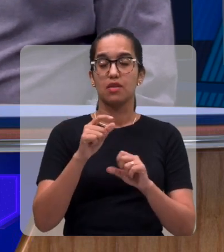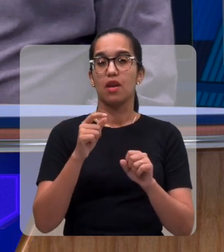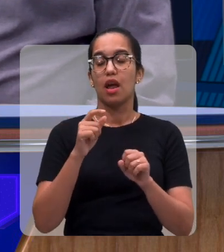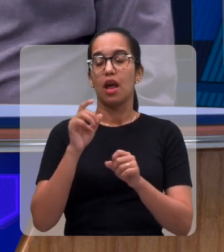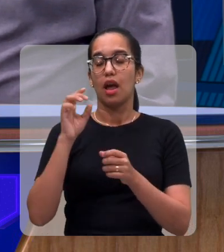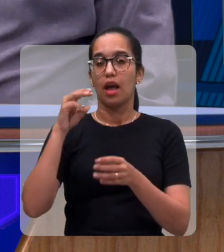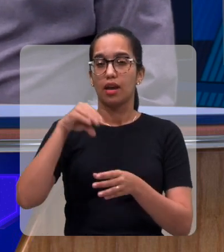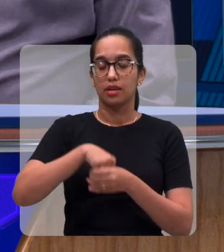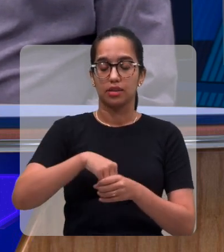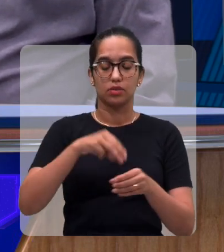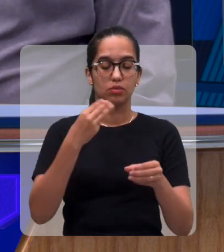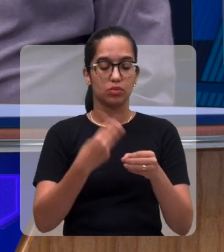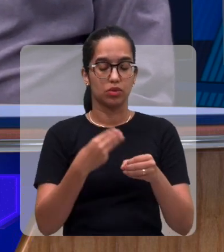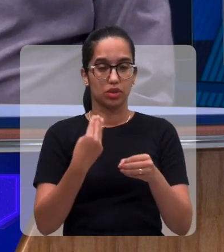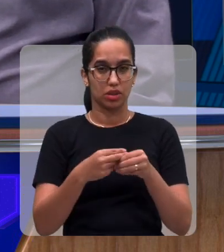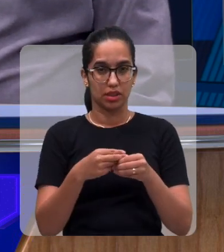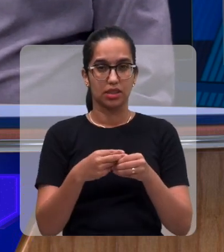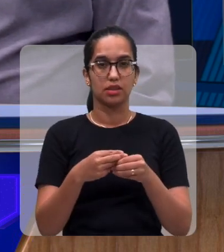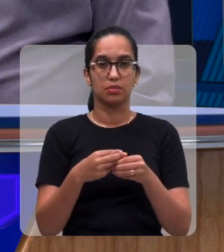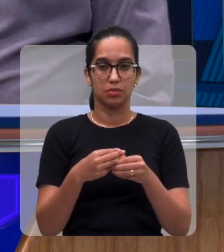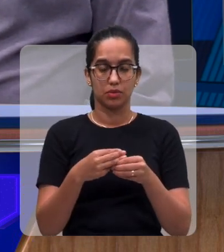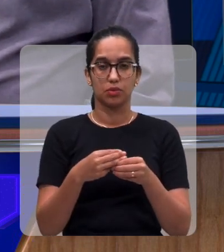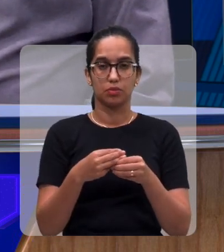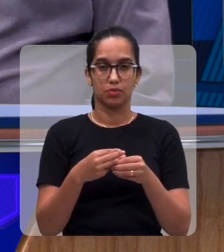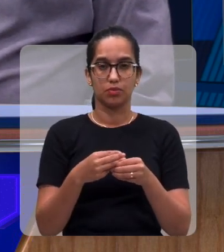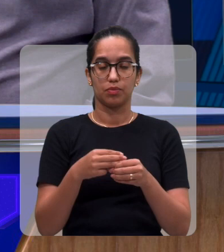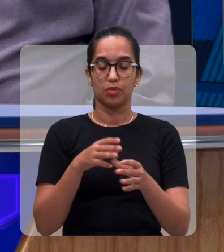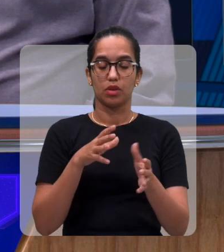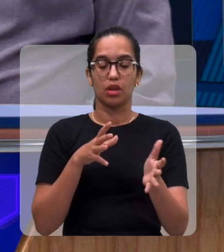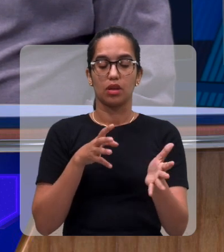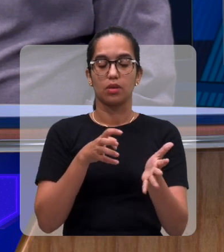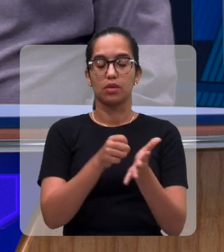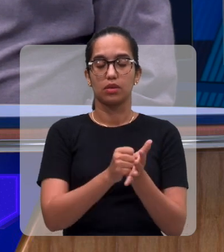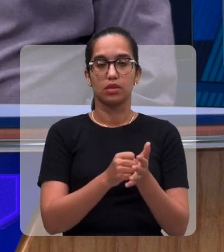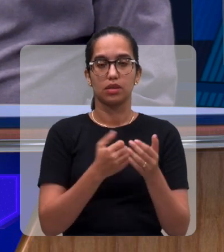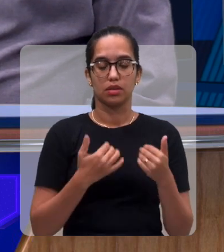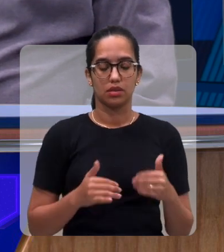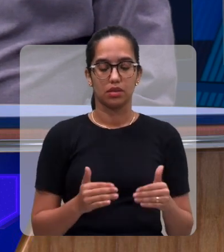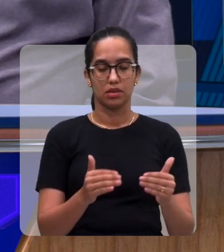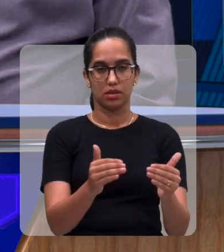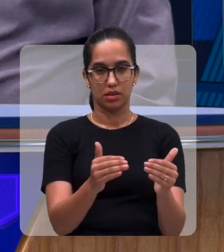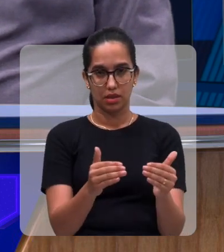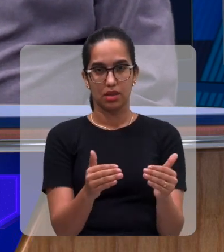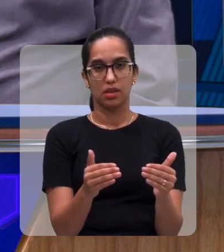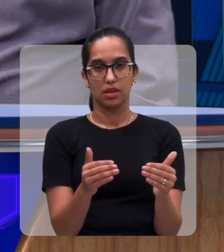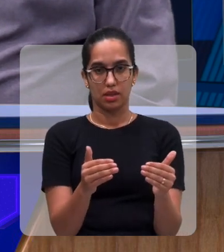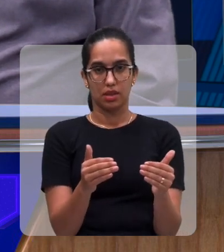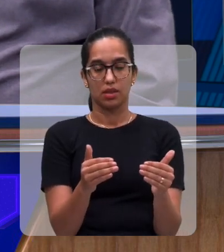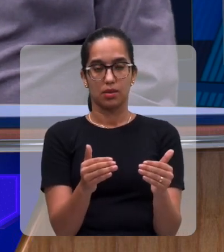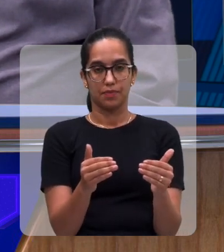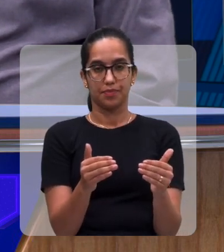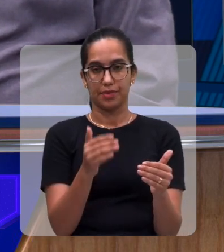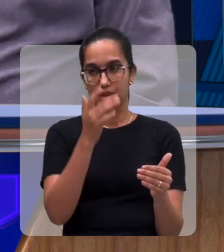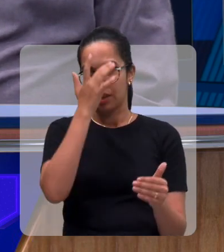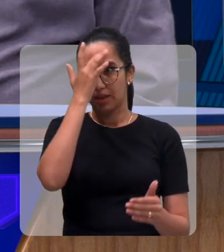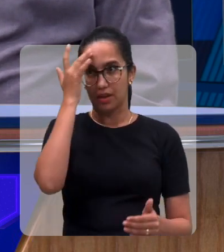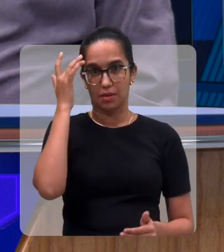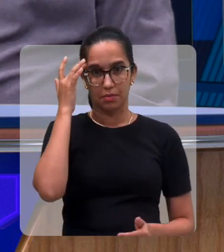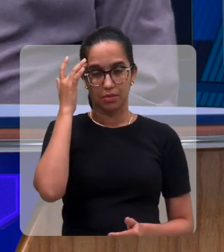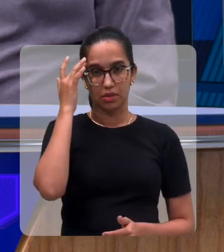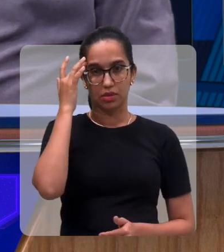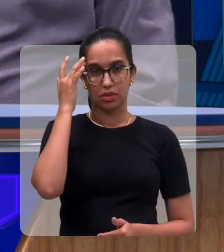livre municipal, ele é adquirido junto à Secretaria de de de pessoas